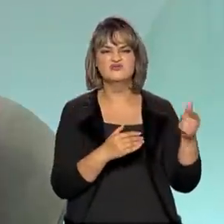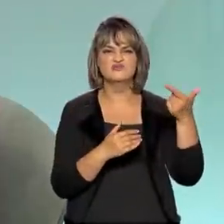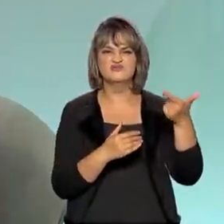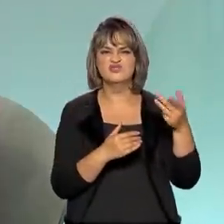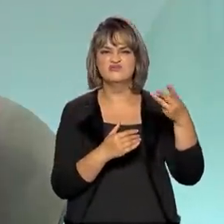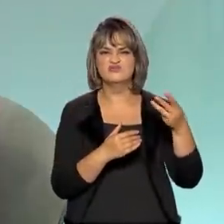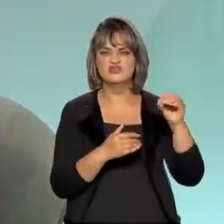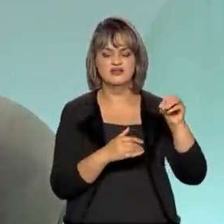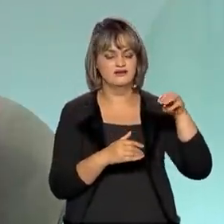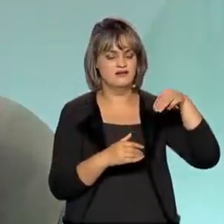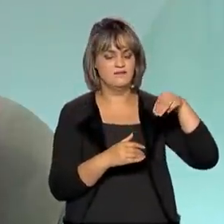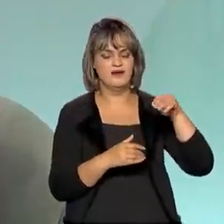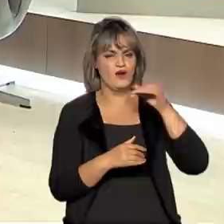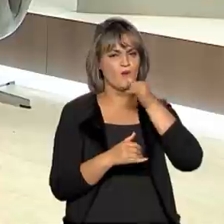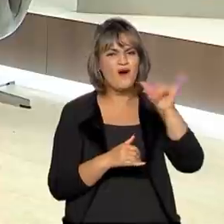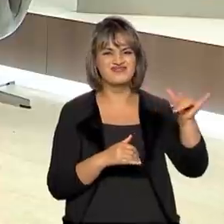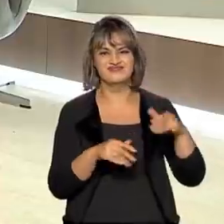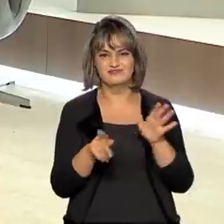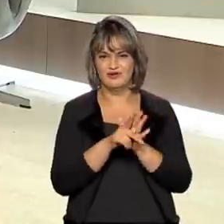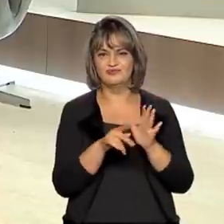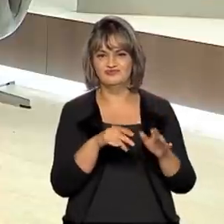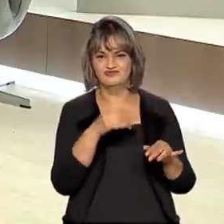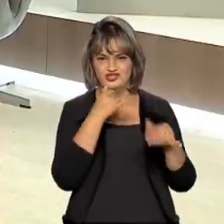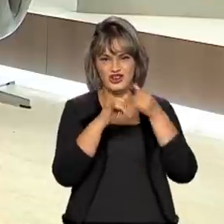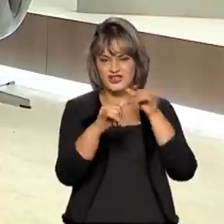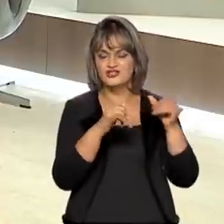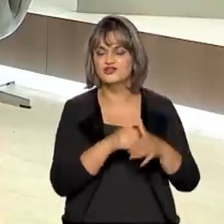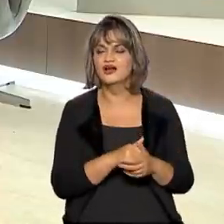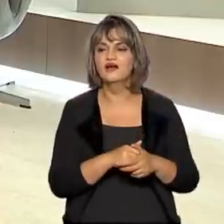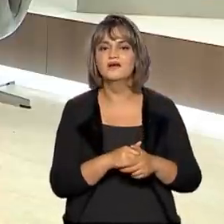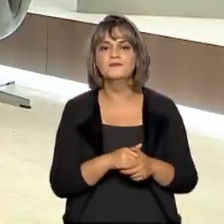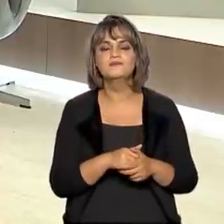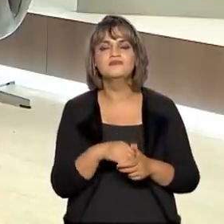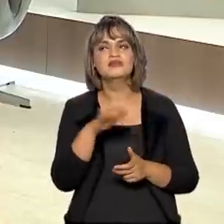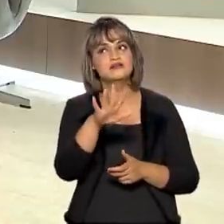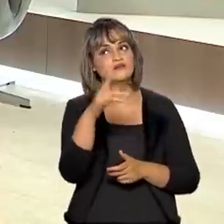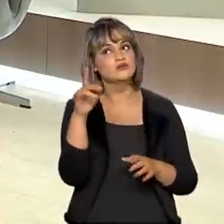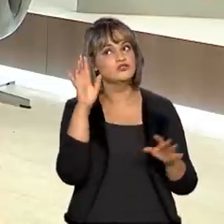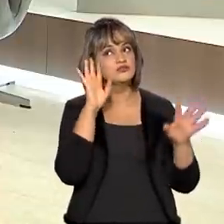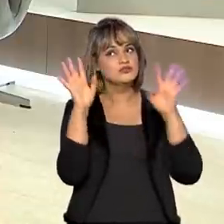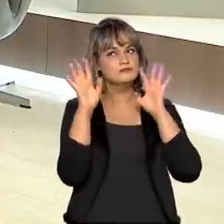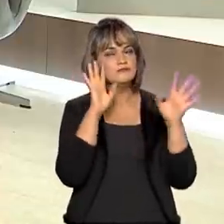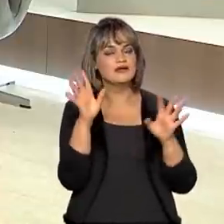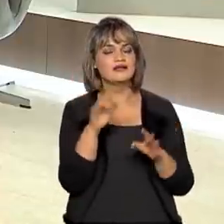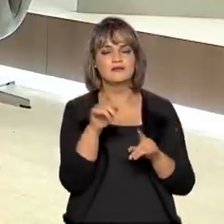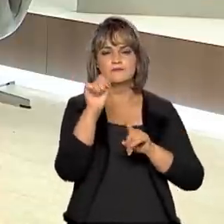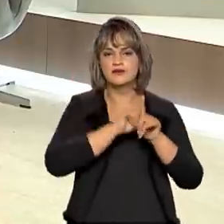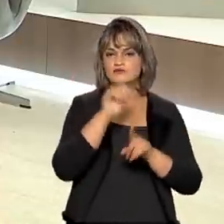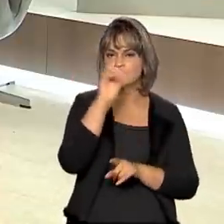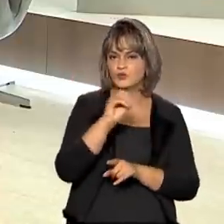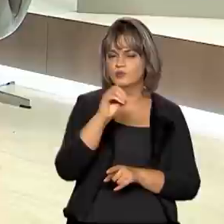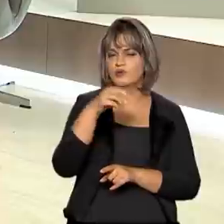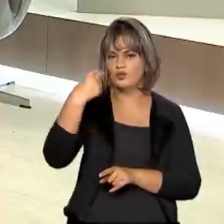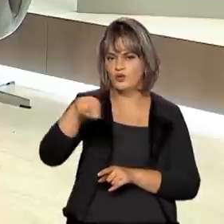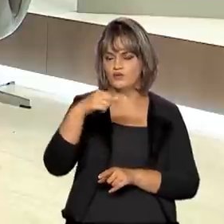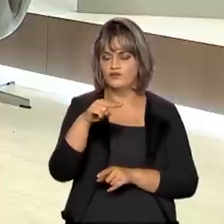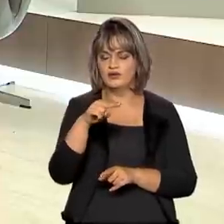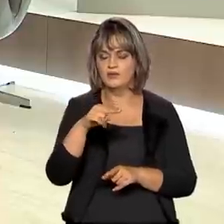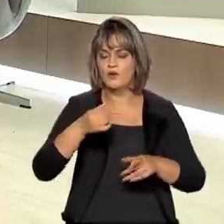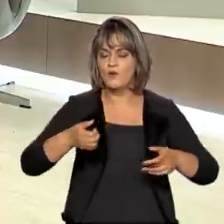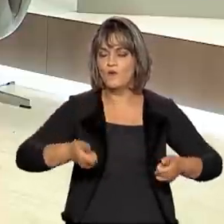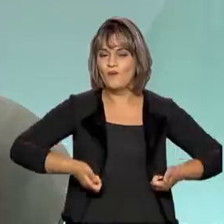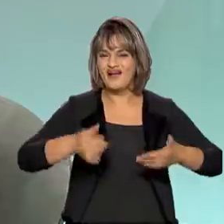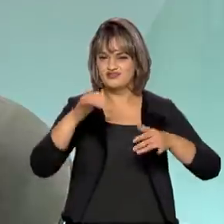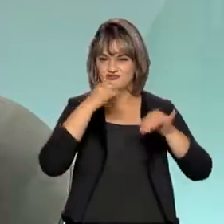que está sendo trabalhado essa semana. E a nossa expectativa é que, a partir de outubro e novembro, esses montantes sejam até